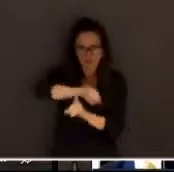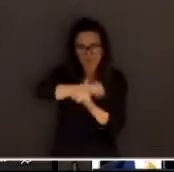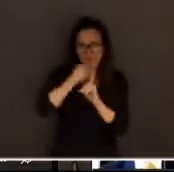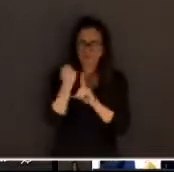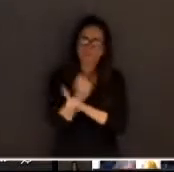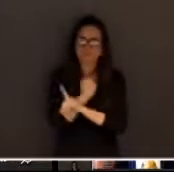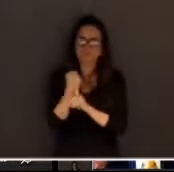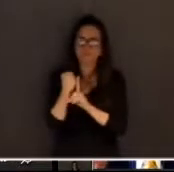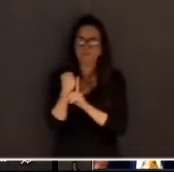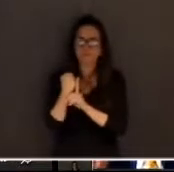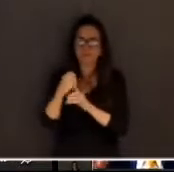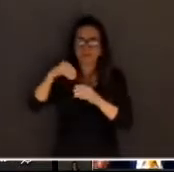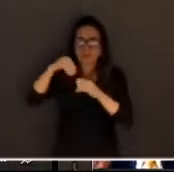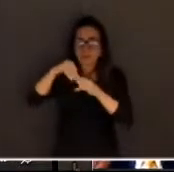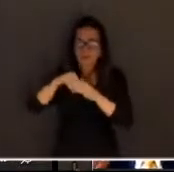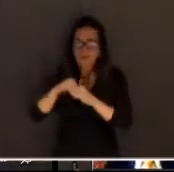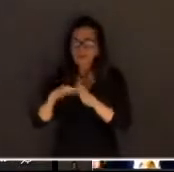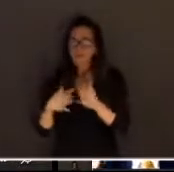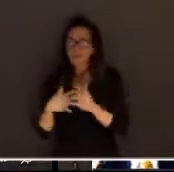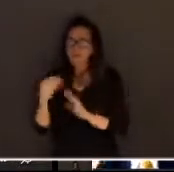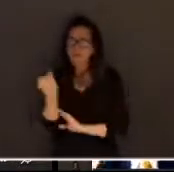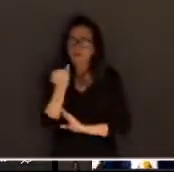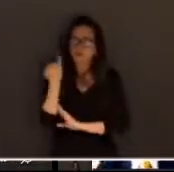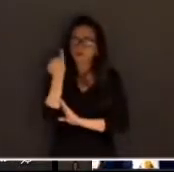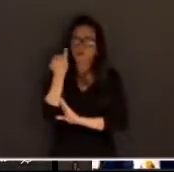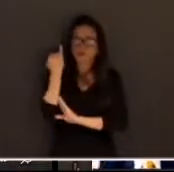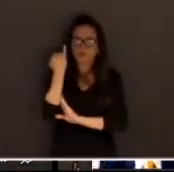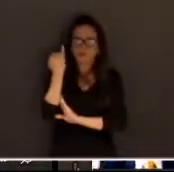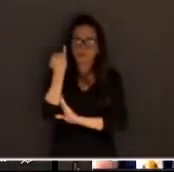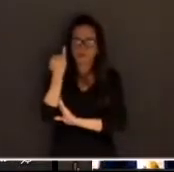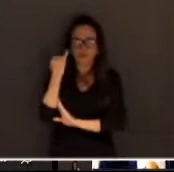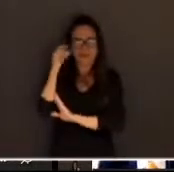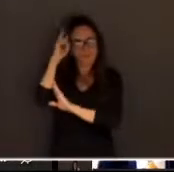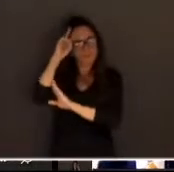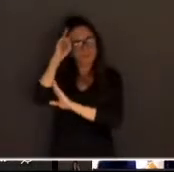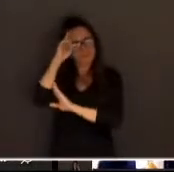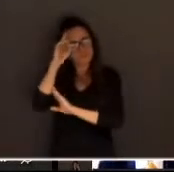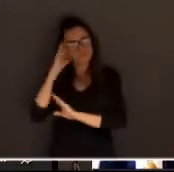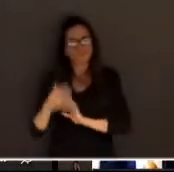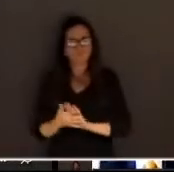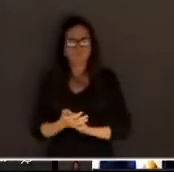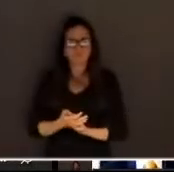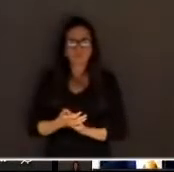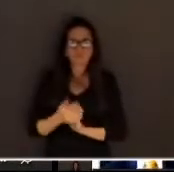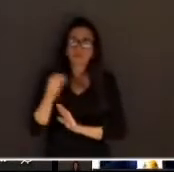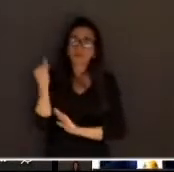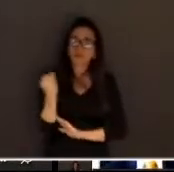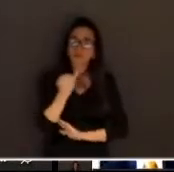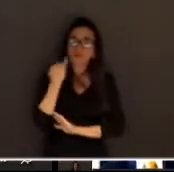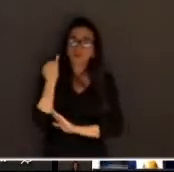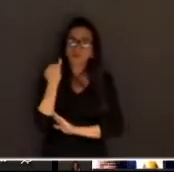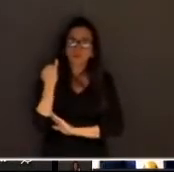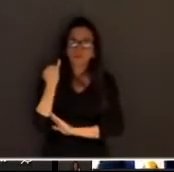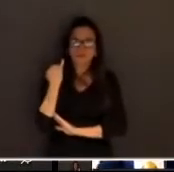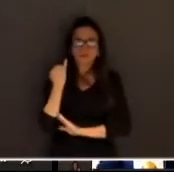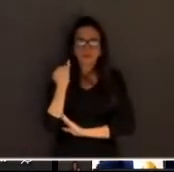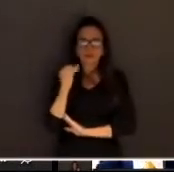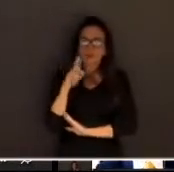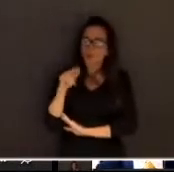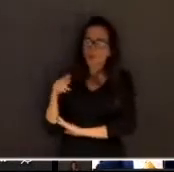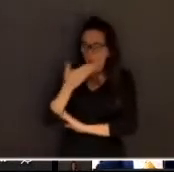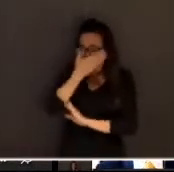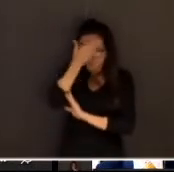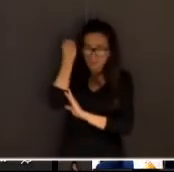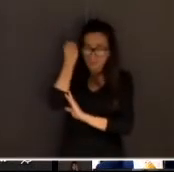Dentro desse quadro é importante nós lembrarmos, é importante nós não esquecermos